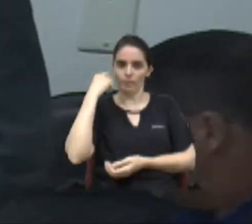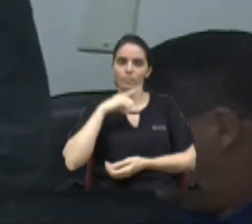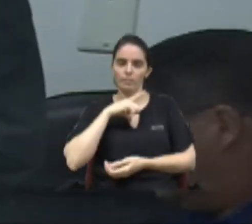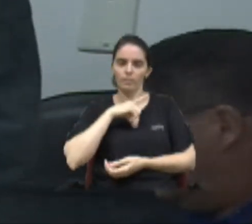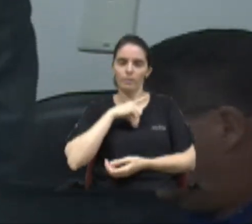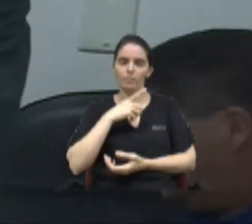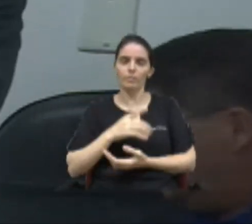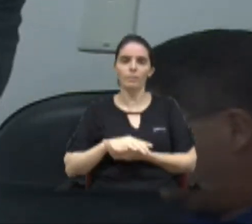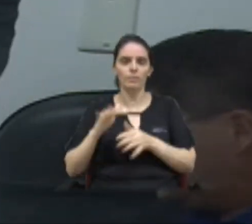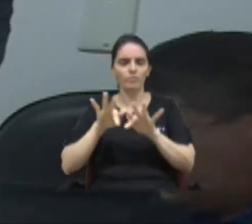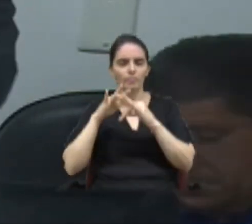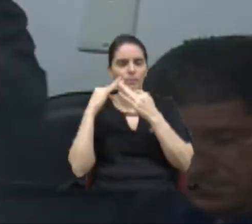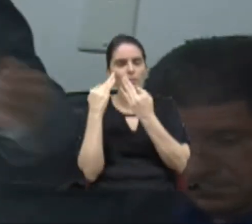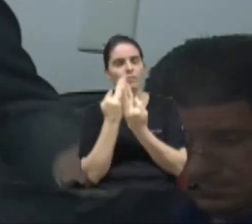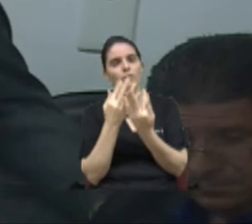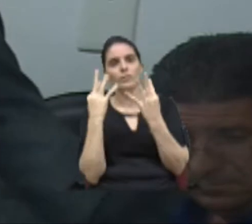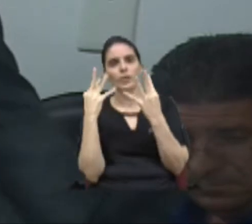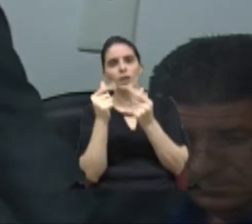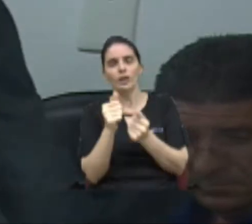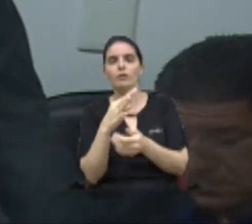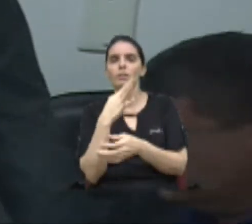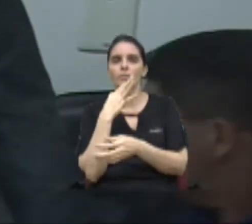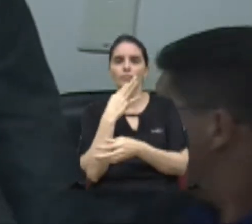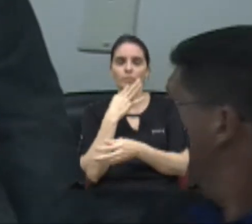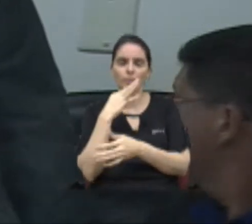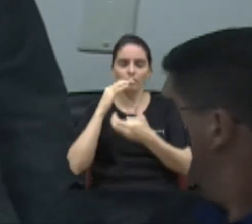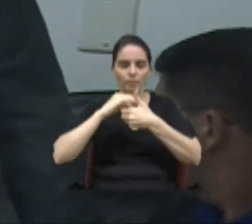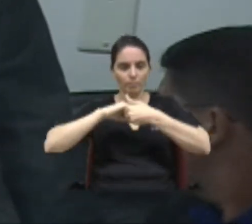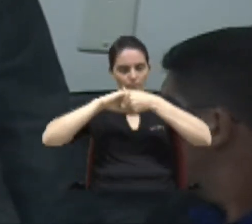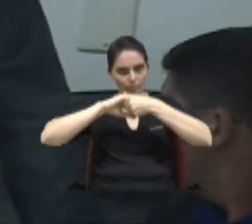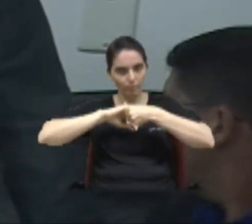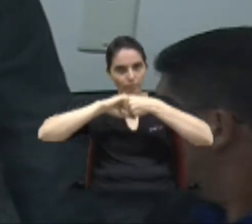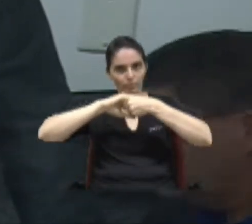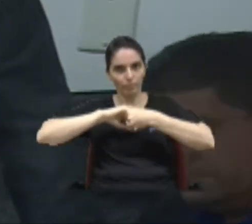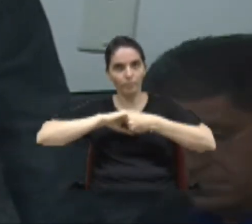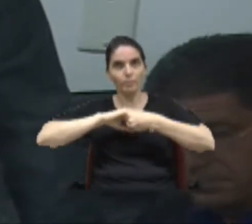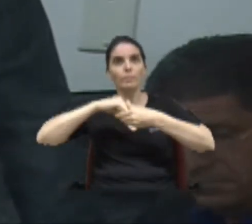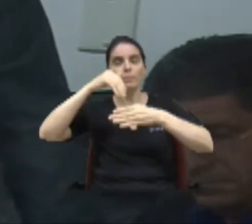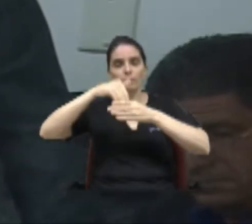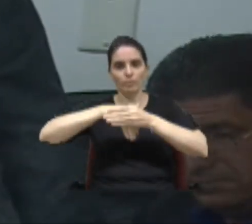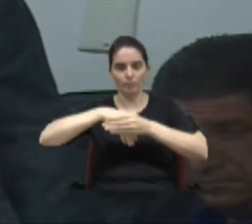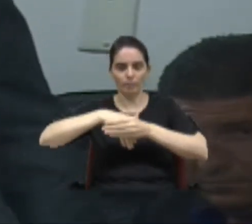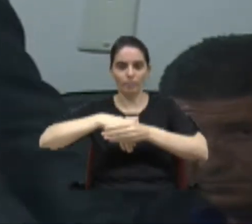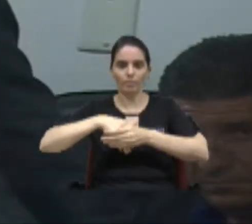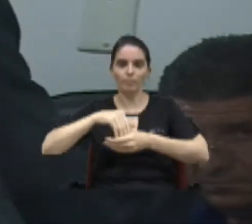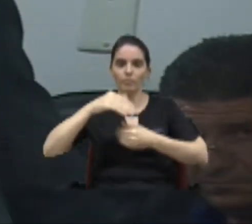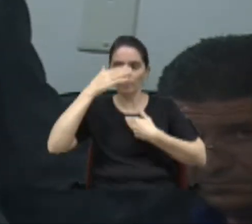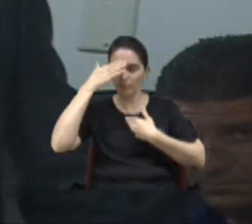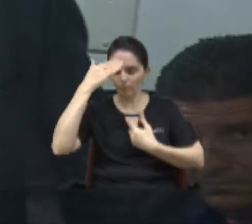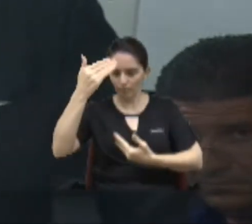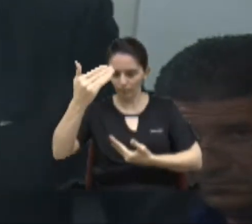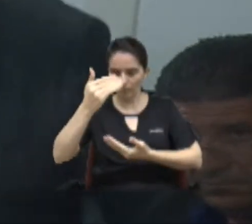que toda a família e todos aqueles que o conheceu parabéns e tenho meu voto com louvor obrigado